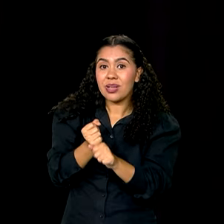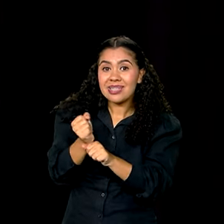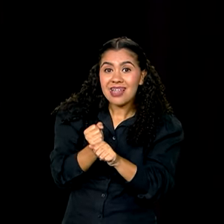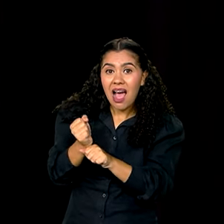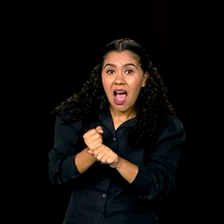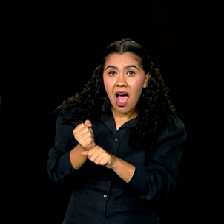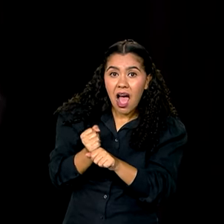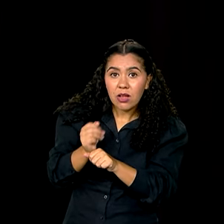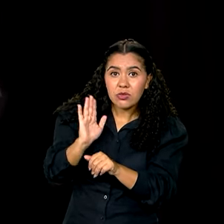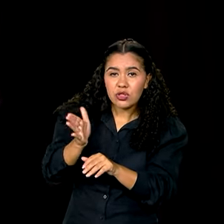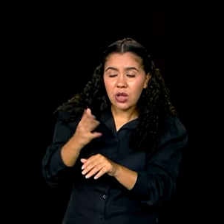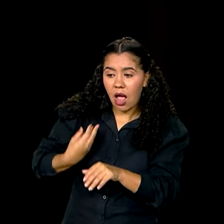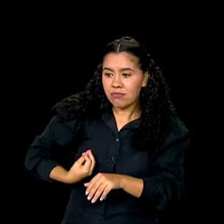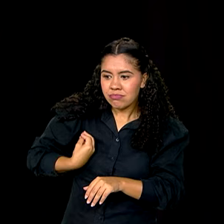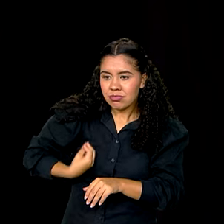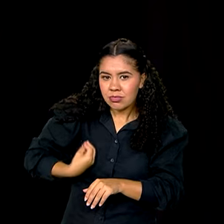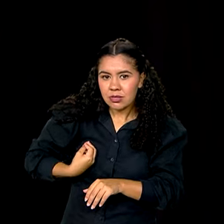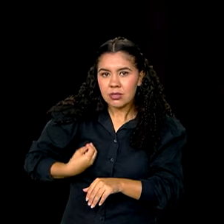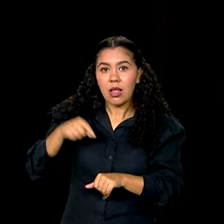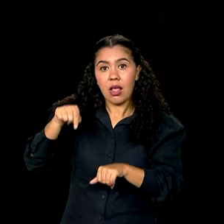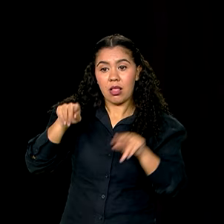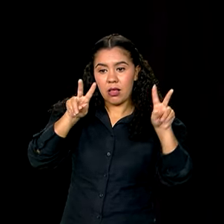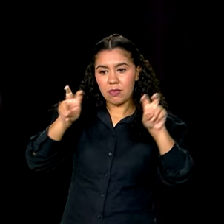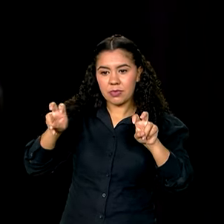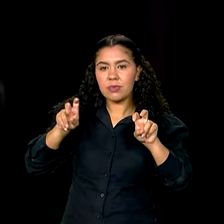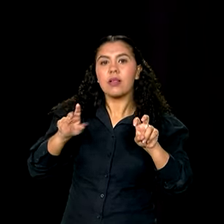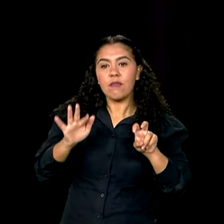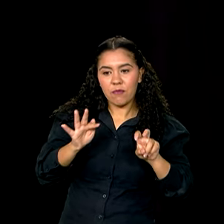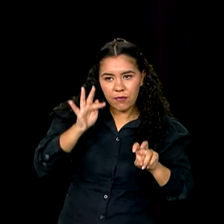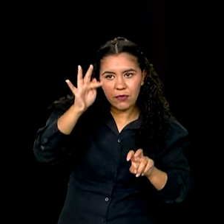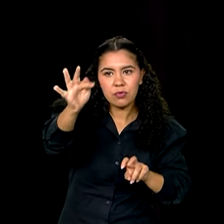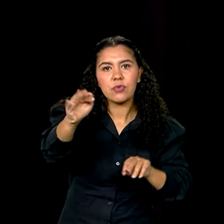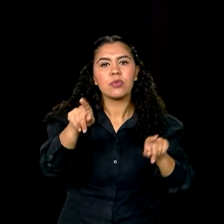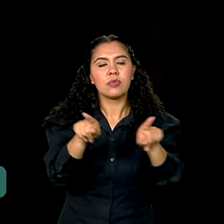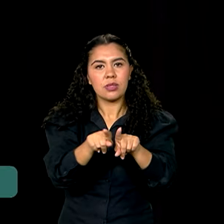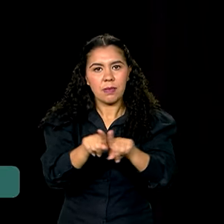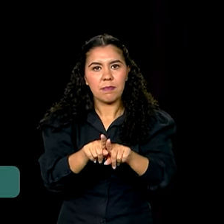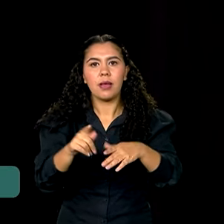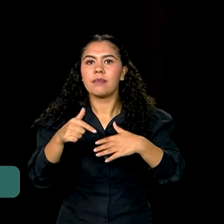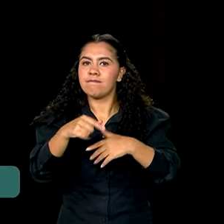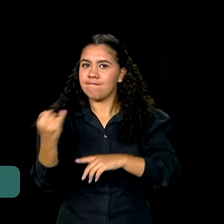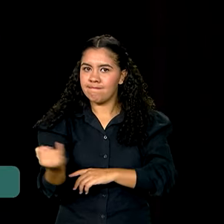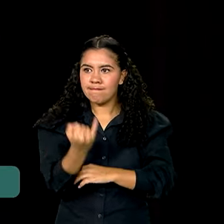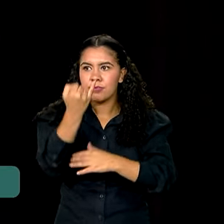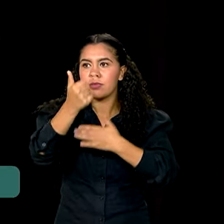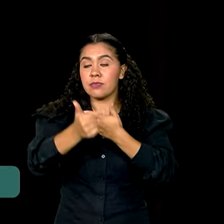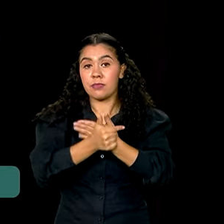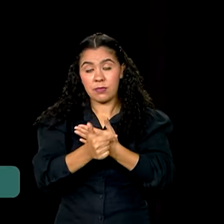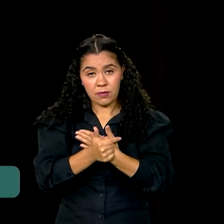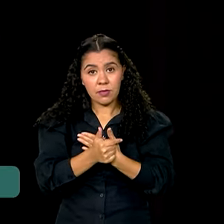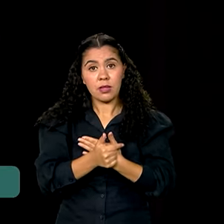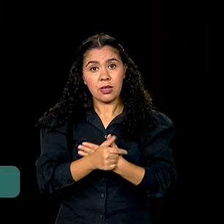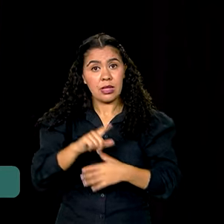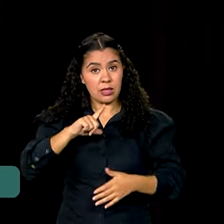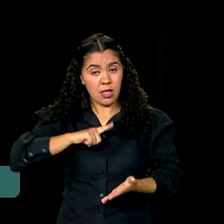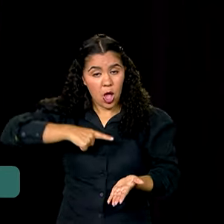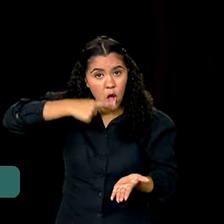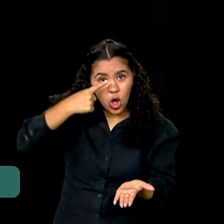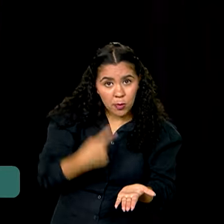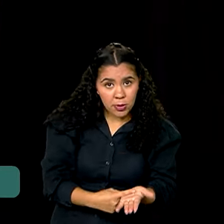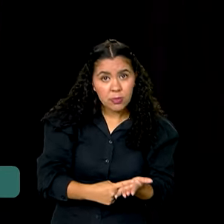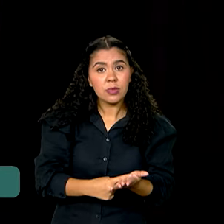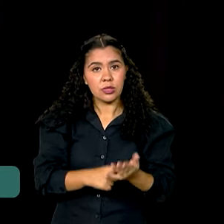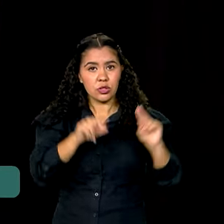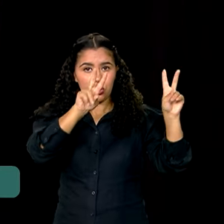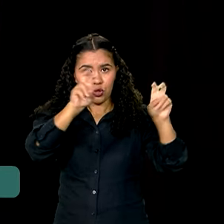esse tema vai estar presente no futuro do BNDES e vai ter um papel cada vez mais relevante. E quanto mais compromisso com a agenda